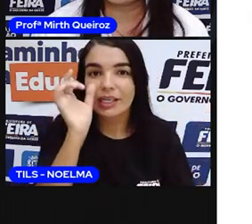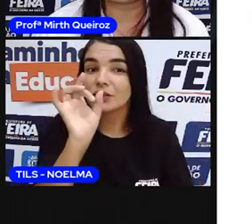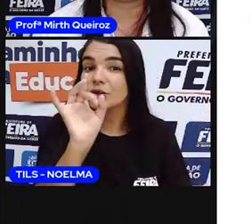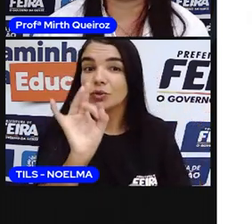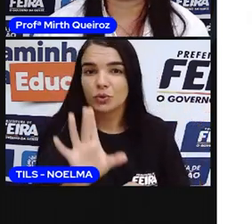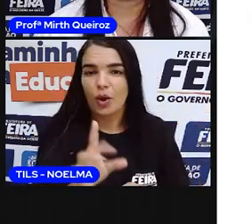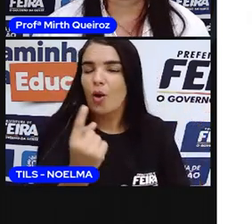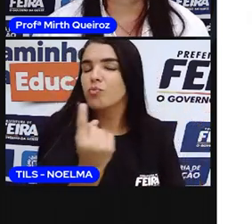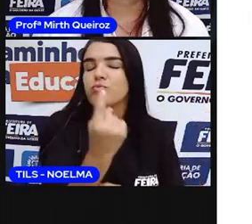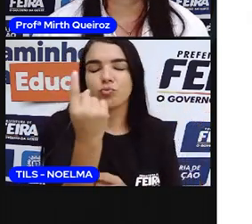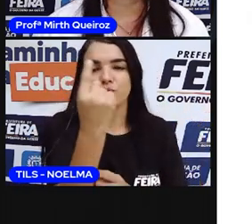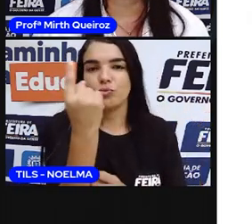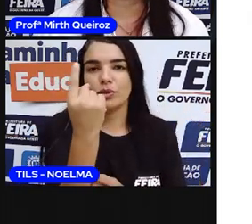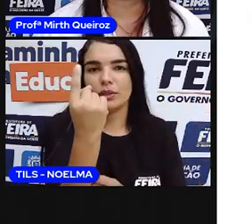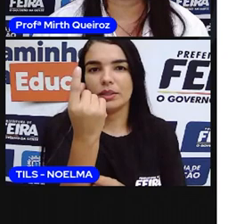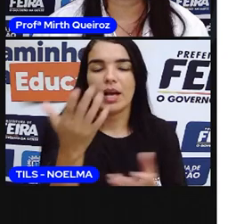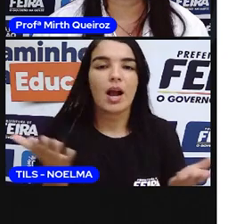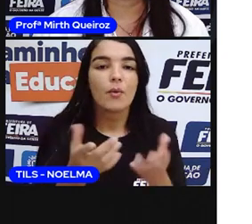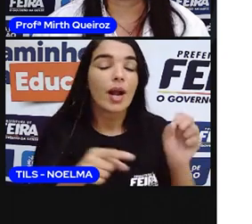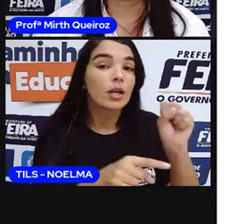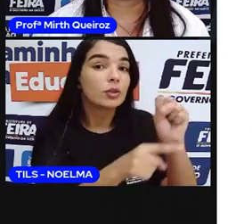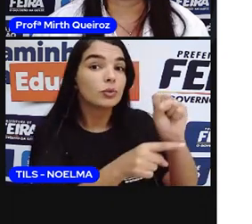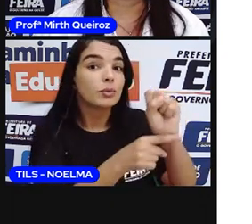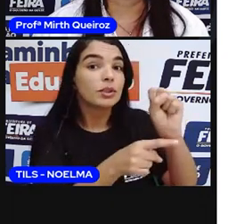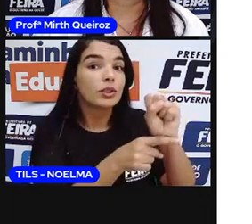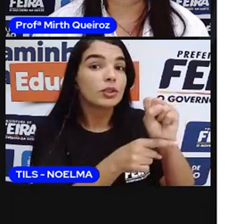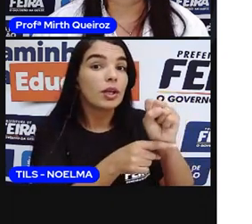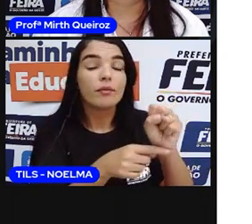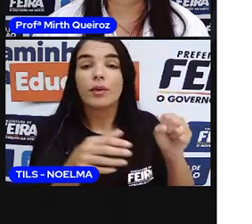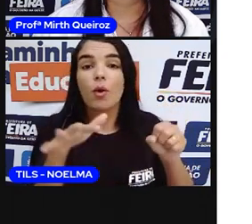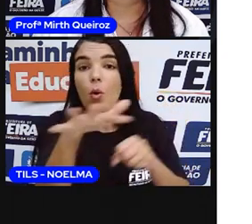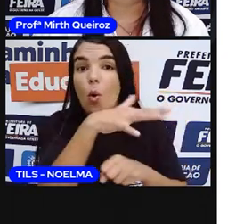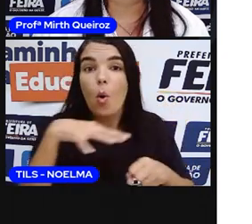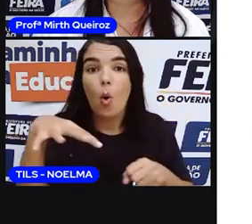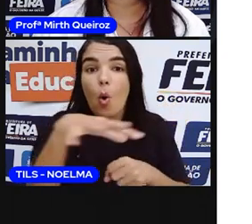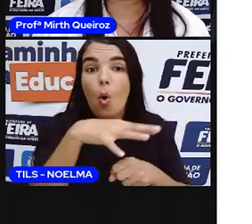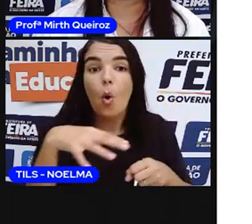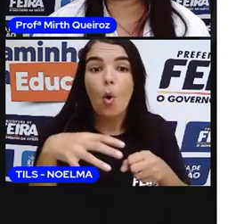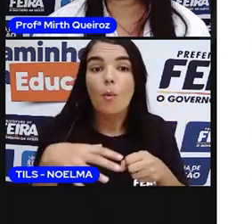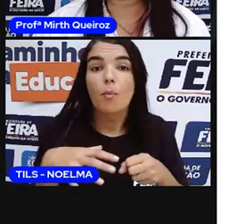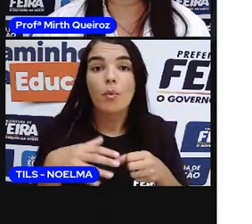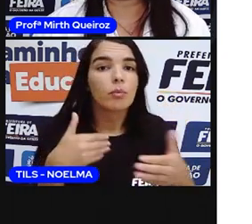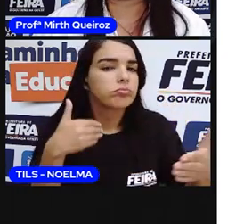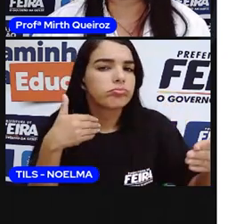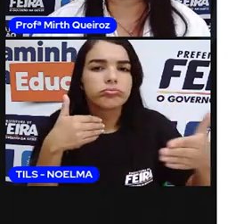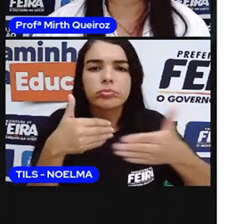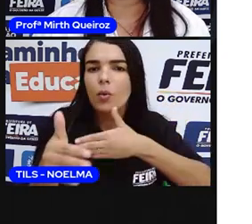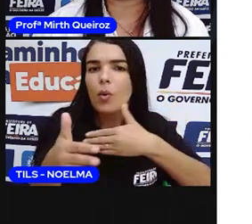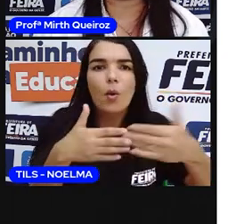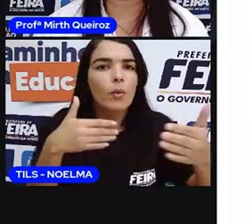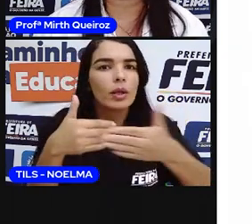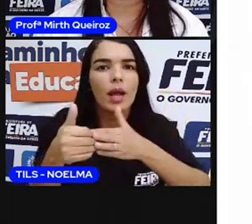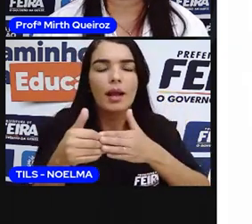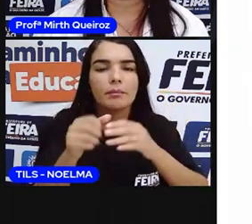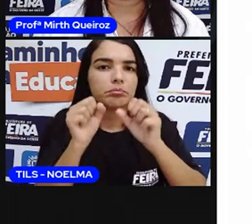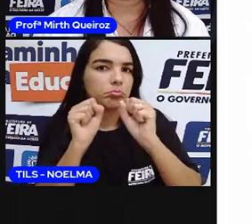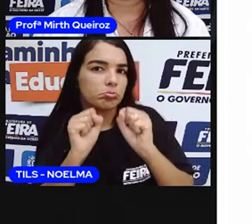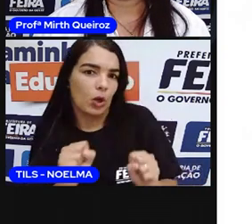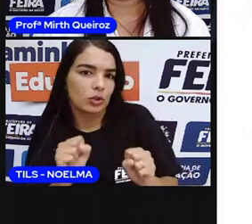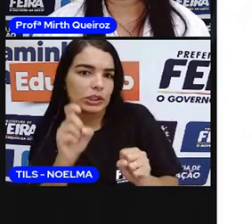único. Substantivo comum é qualquer um pode ser